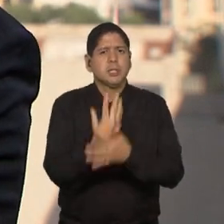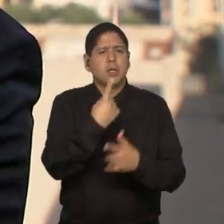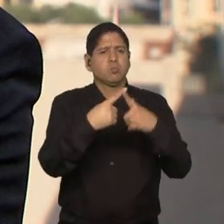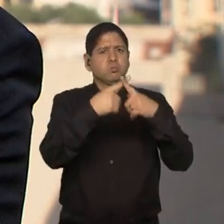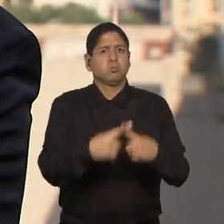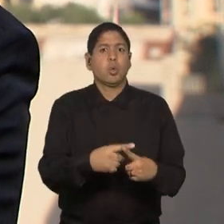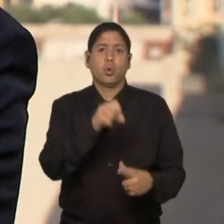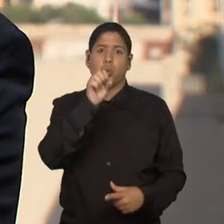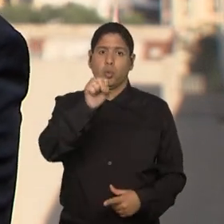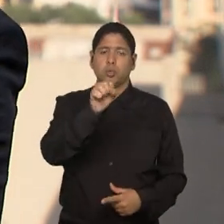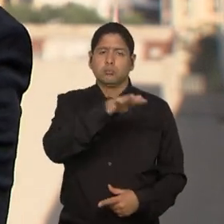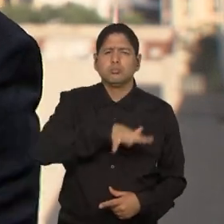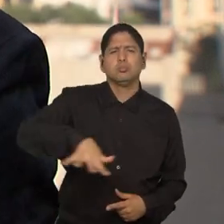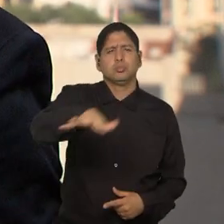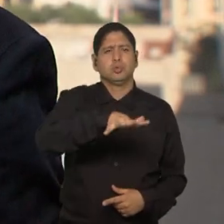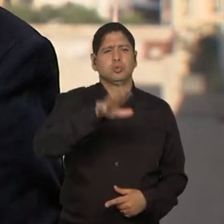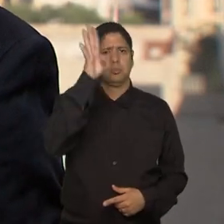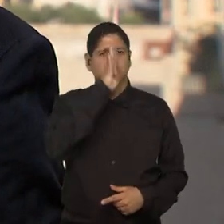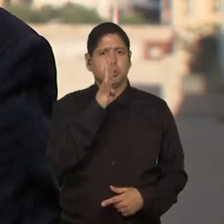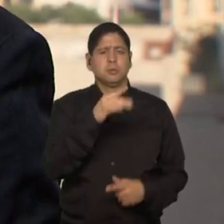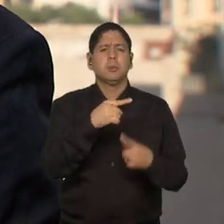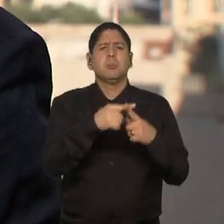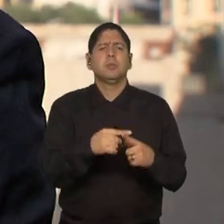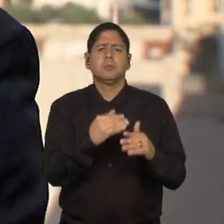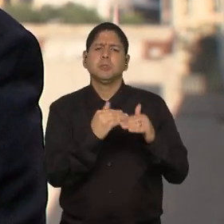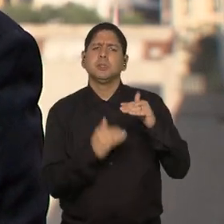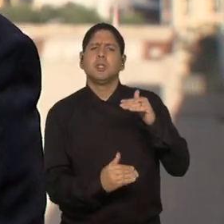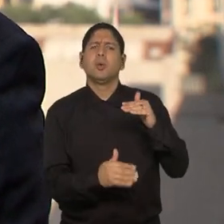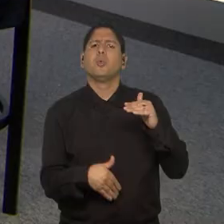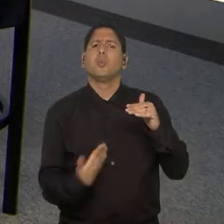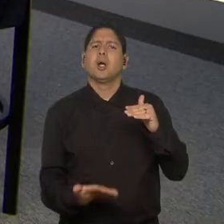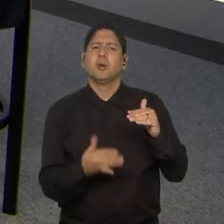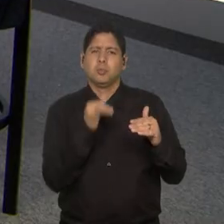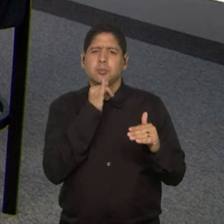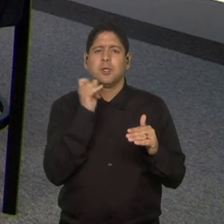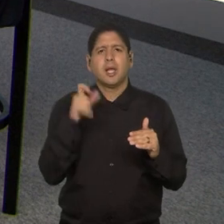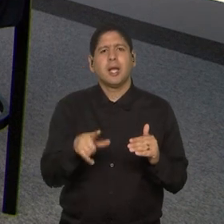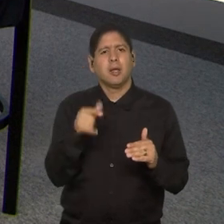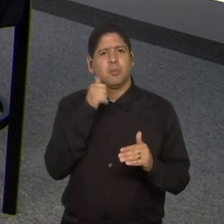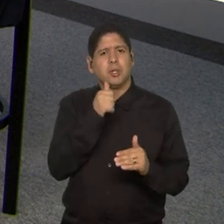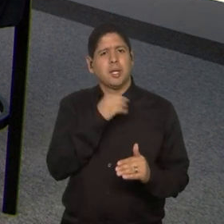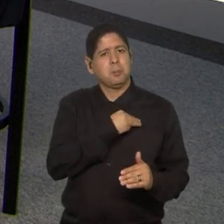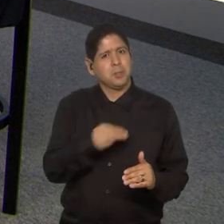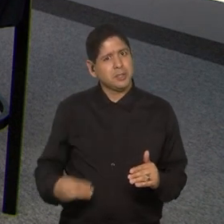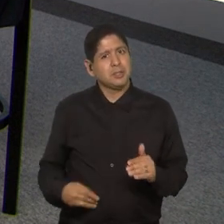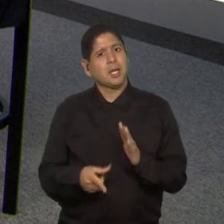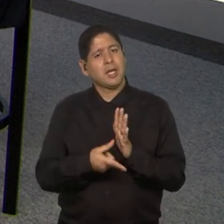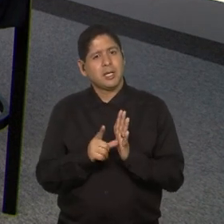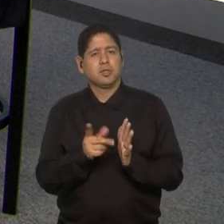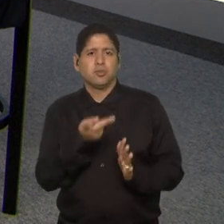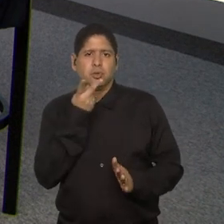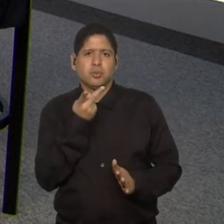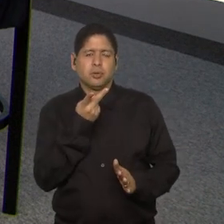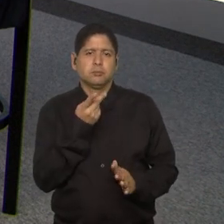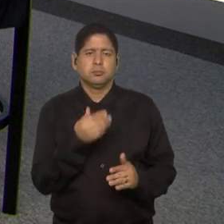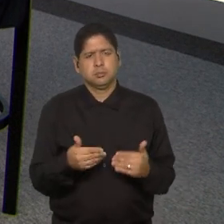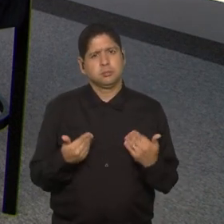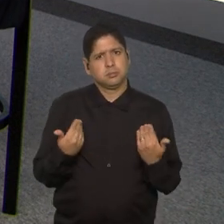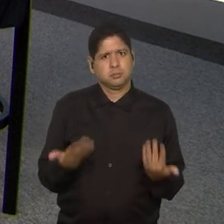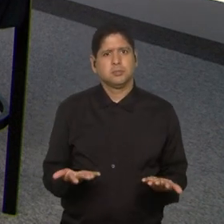nacional. Mas e esses campeonatos de baixo? Então, está aí exatamente o que a ministra falou. Sobre